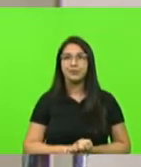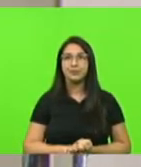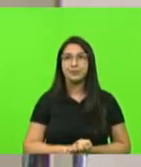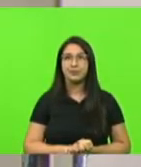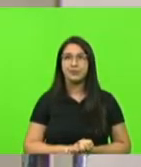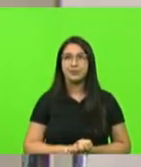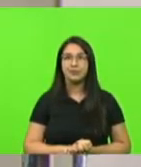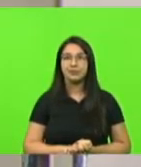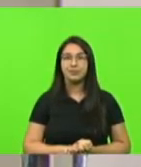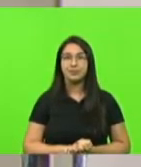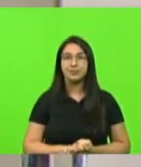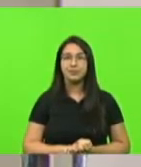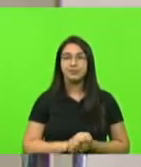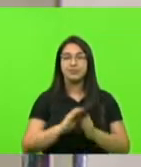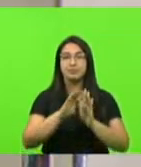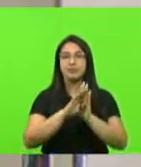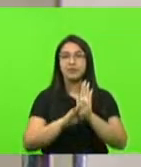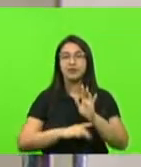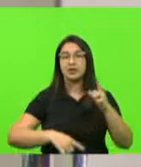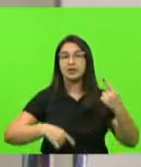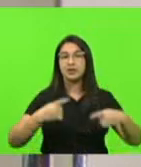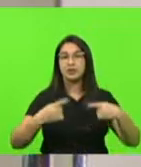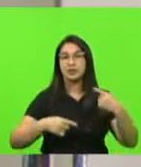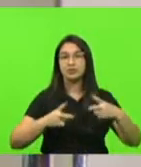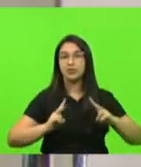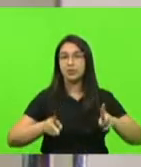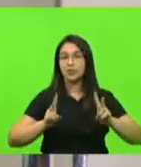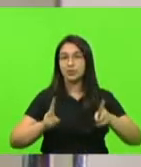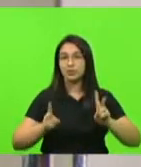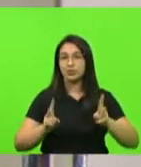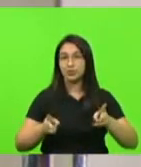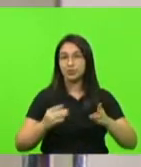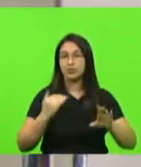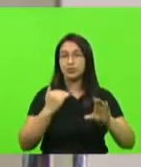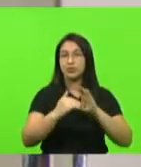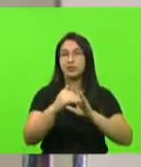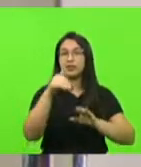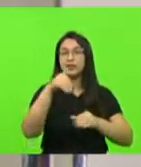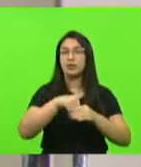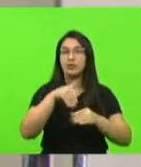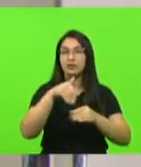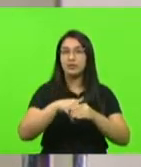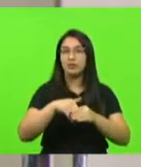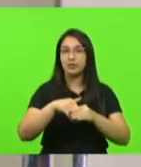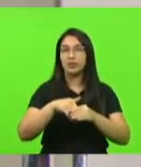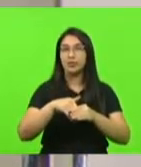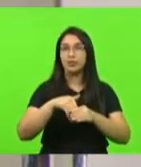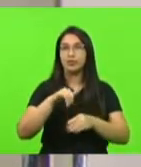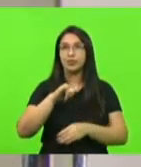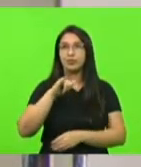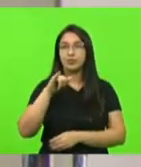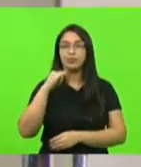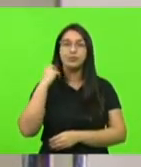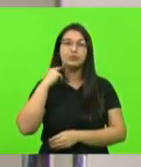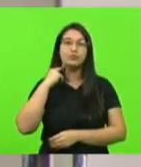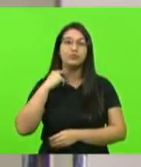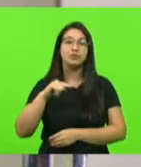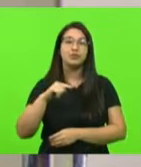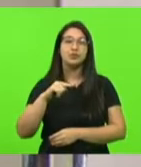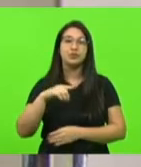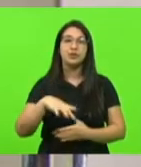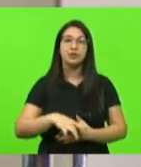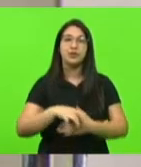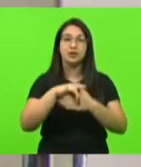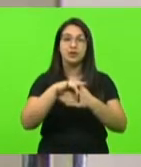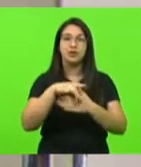A matéria continua em discussão com a palavra para encaminhamento de voto, deputado José Milton Schaeffer, líder do governo.